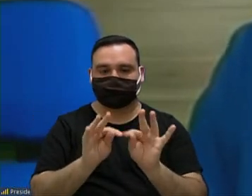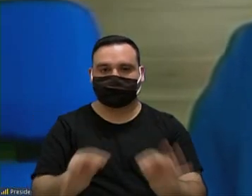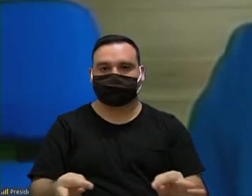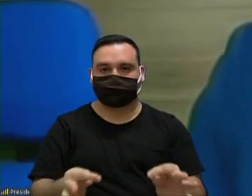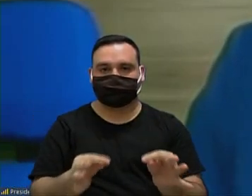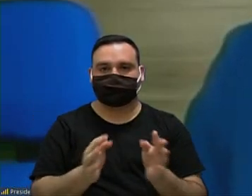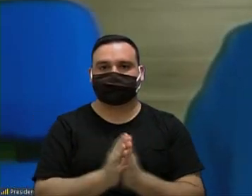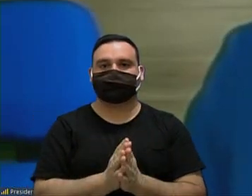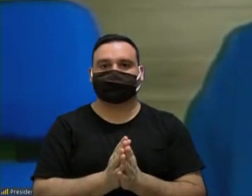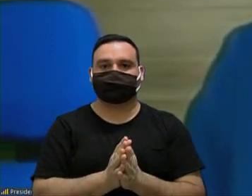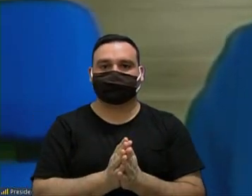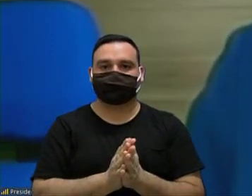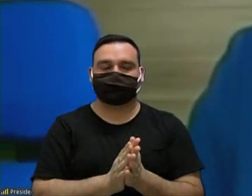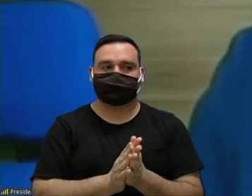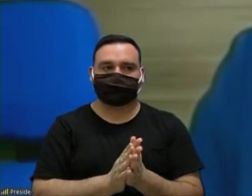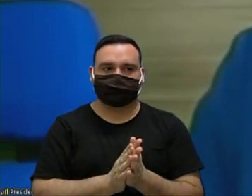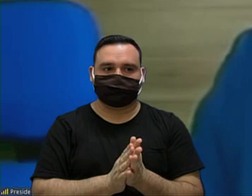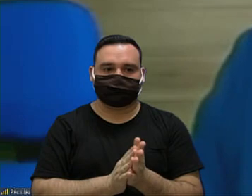ordinária